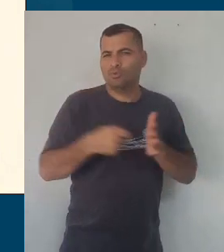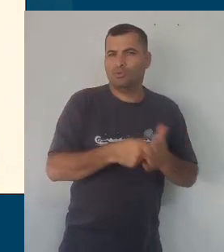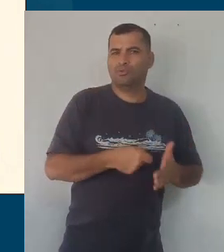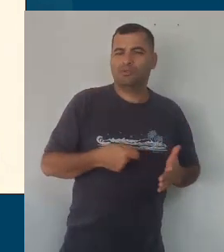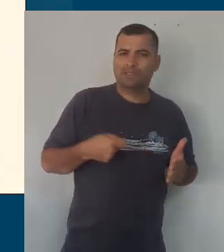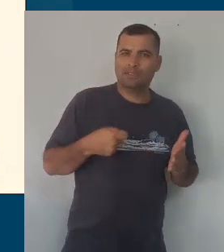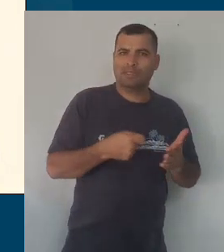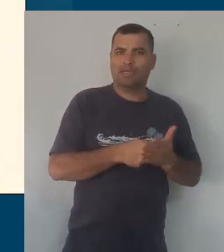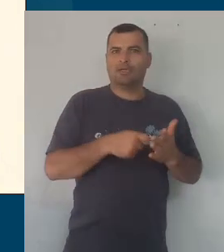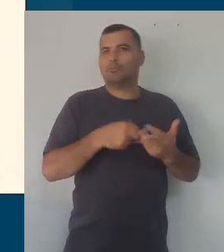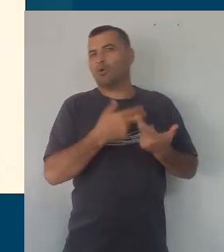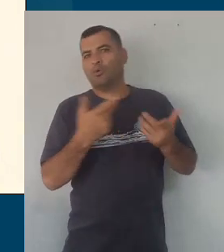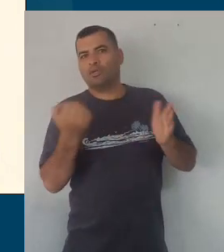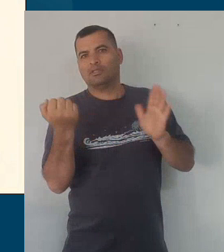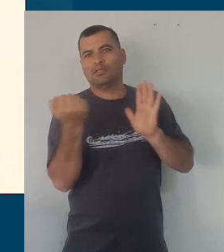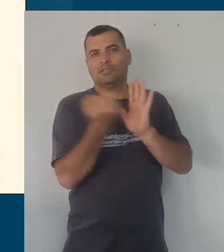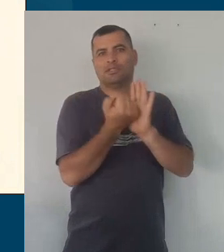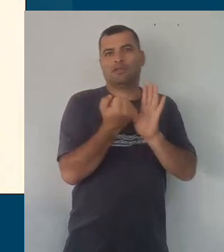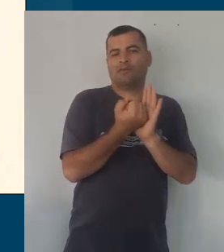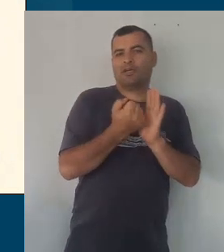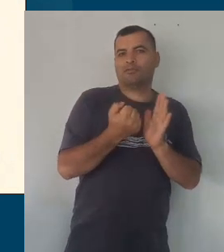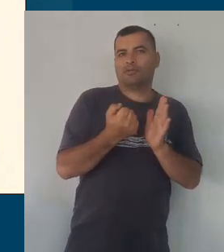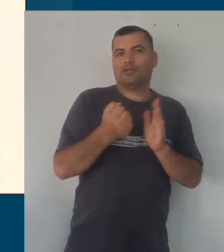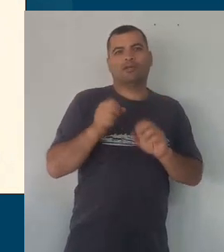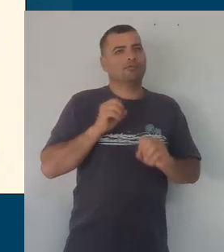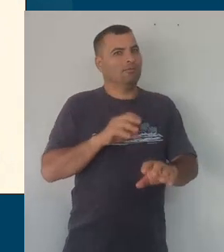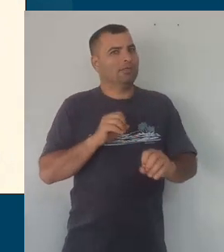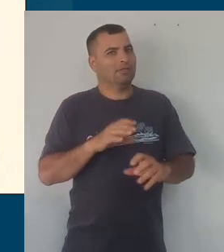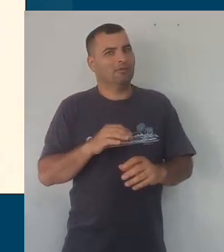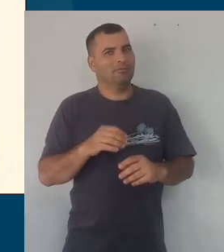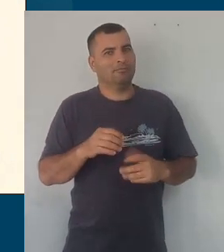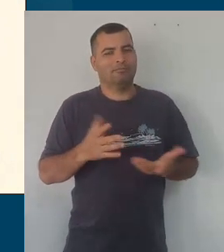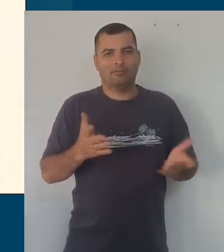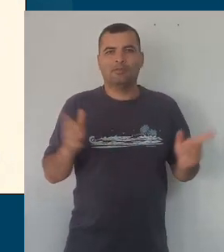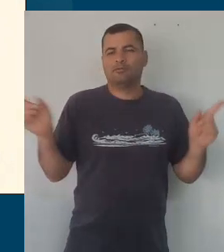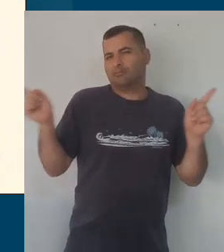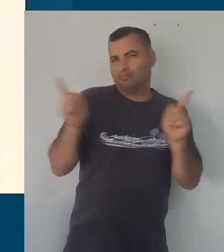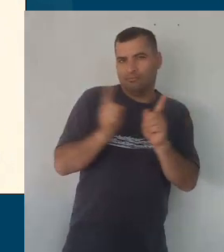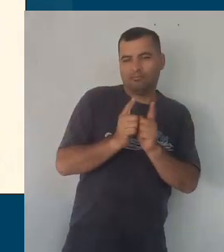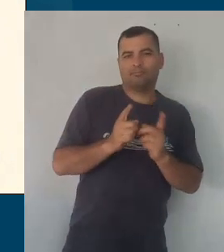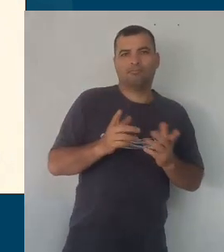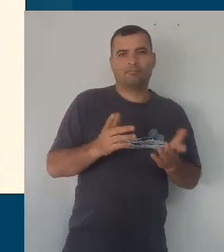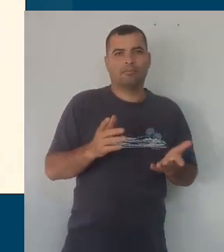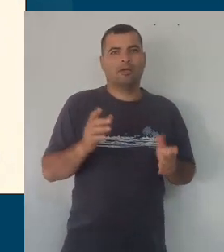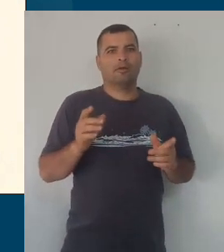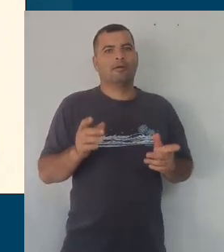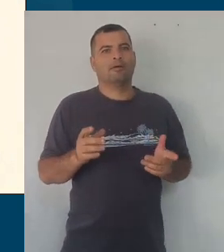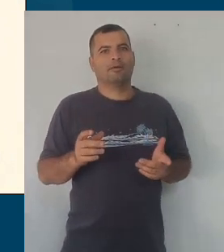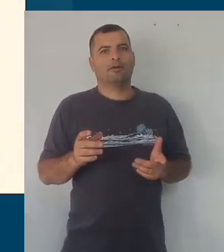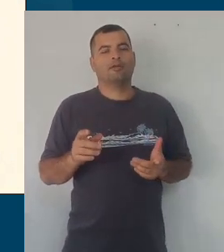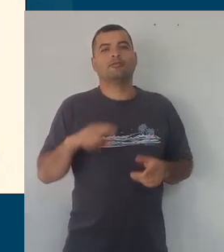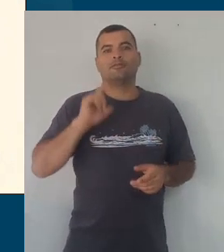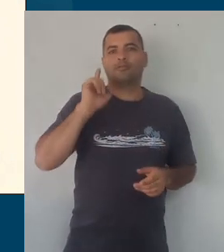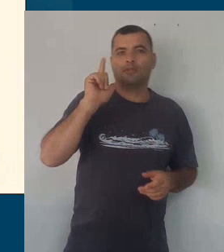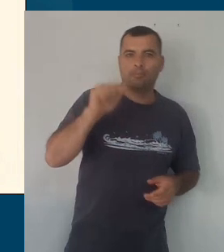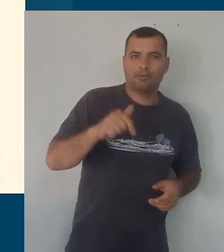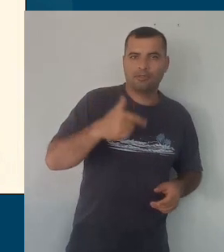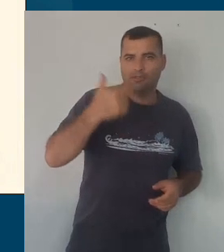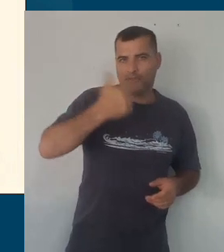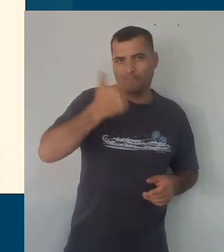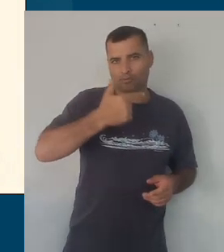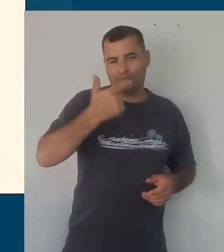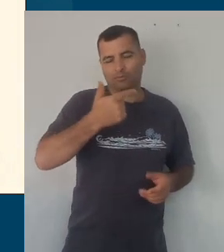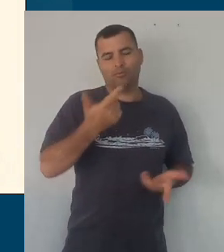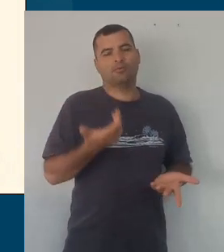lutas e tudo o que isso significou na área da educação, mas ele está composto até agora de uma breve caracterização, depois, uma